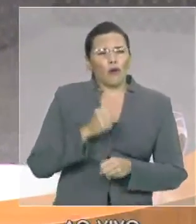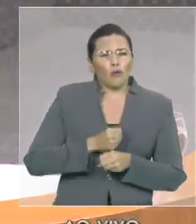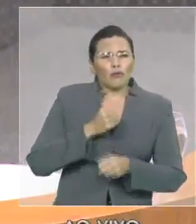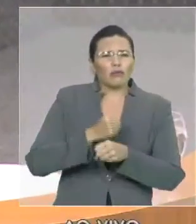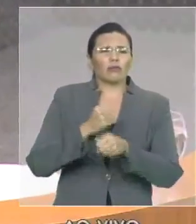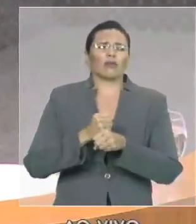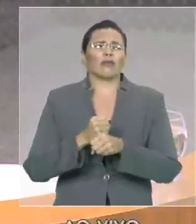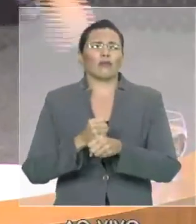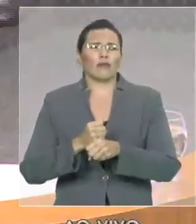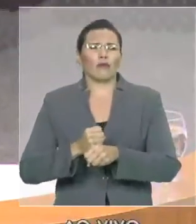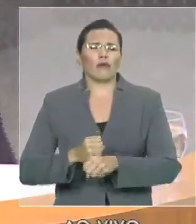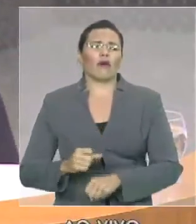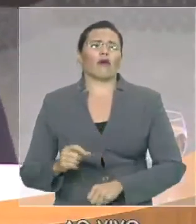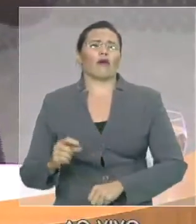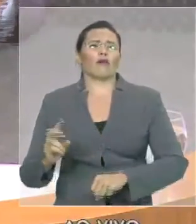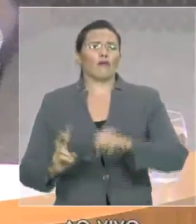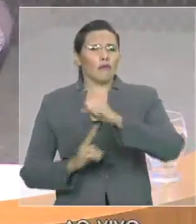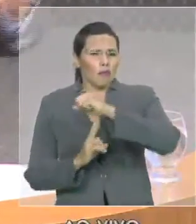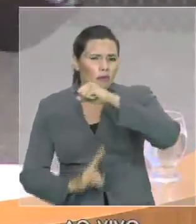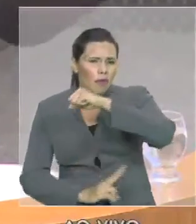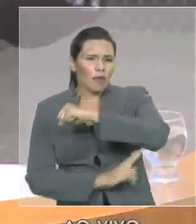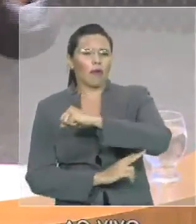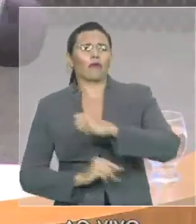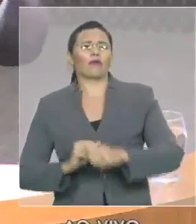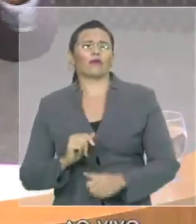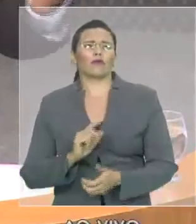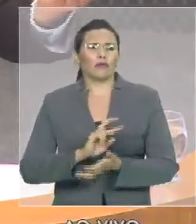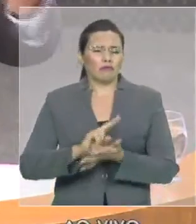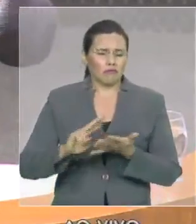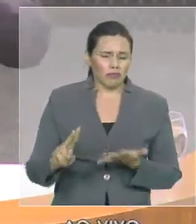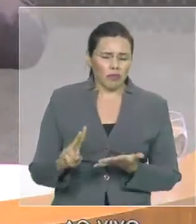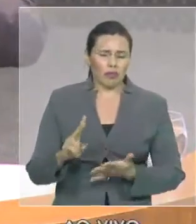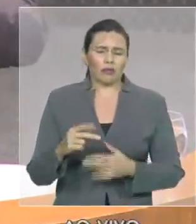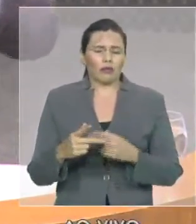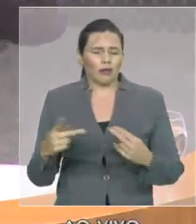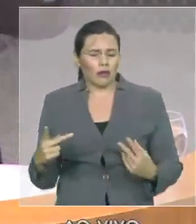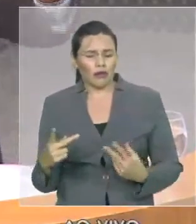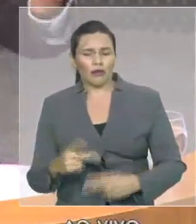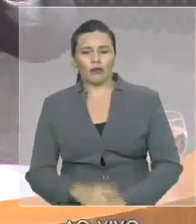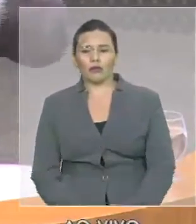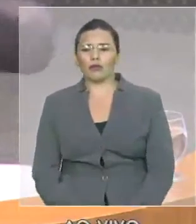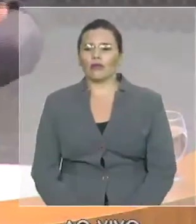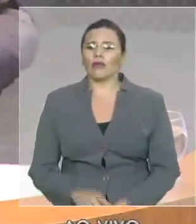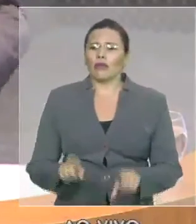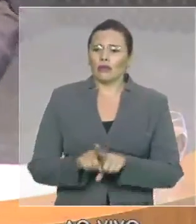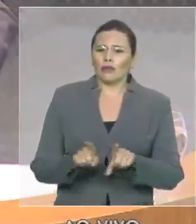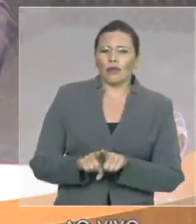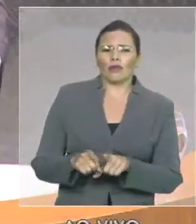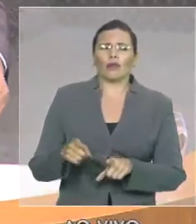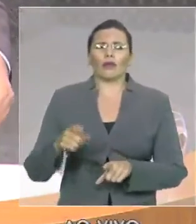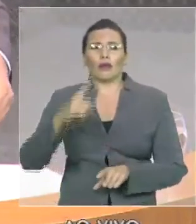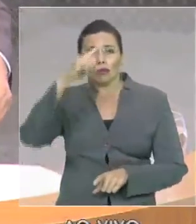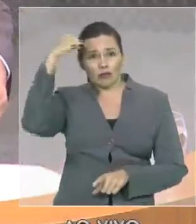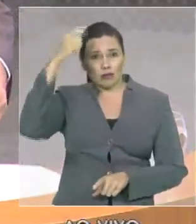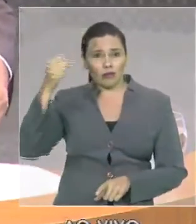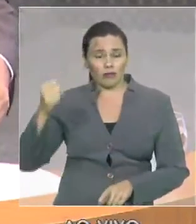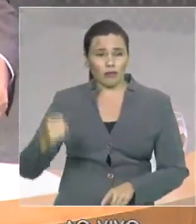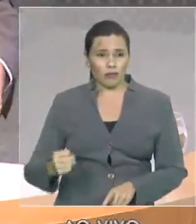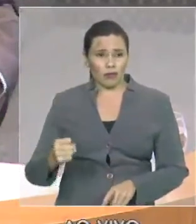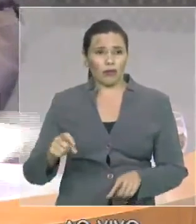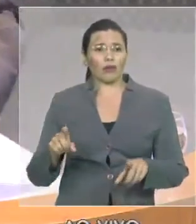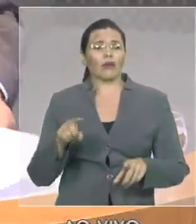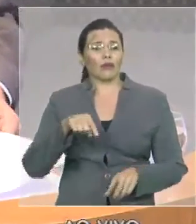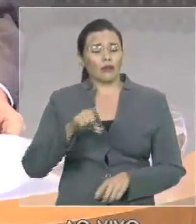Paciência que vai resolver definitivamente o tráfego entre o Maiobão Ribamar e a cidade de São Luís